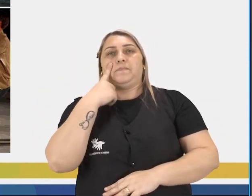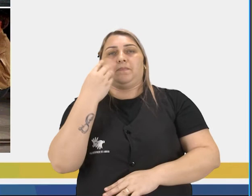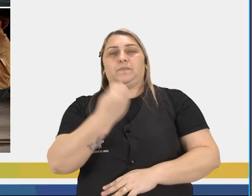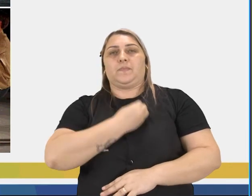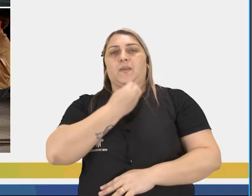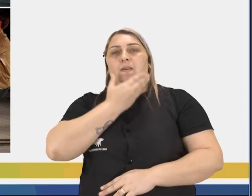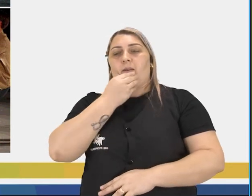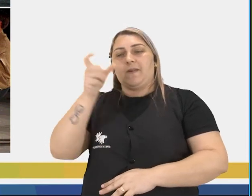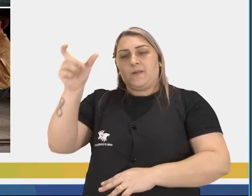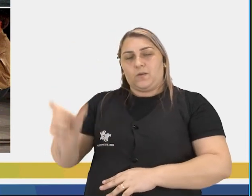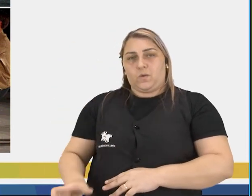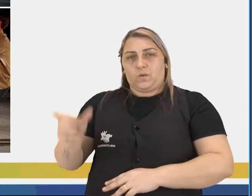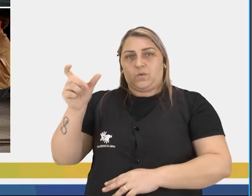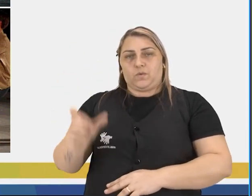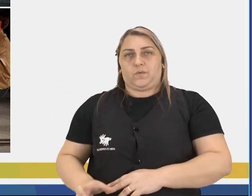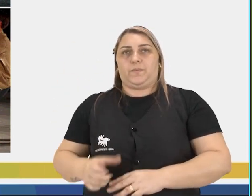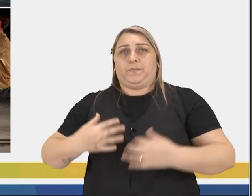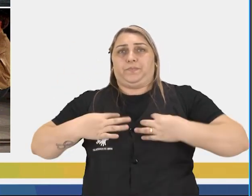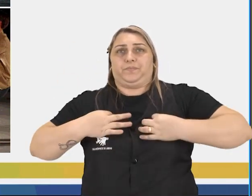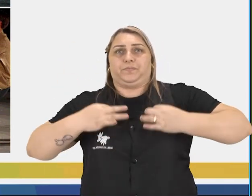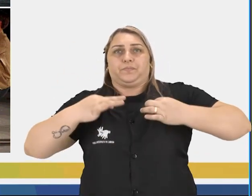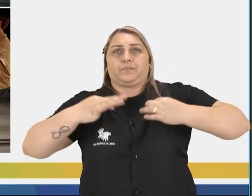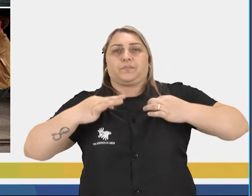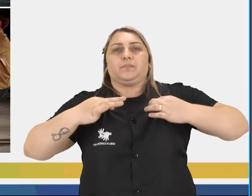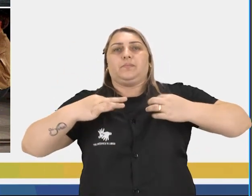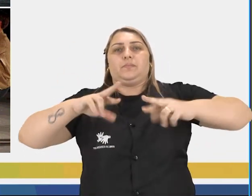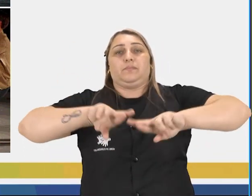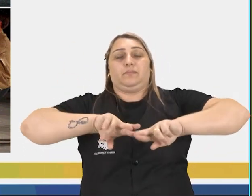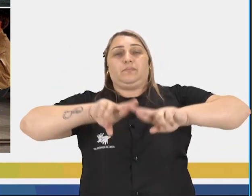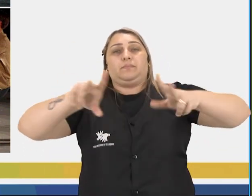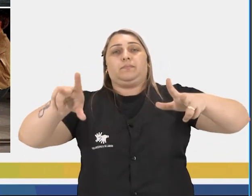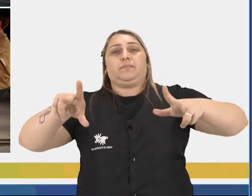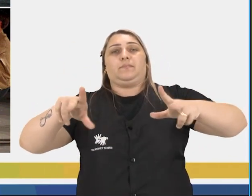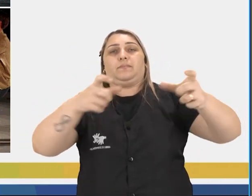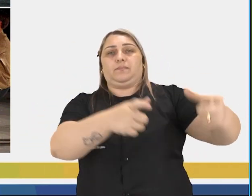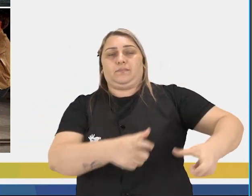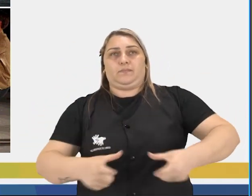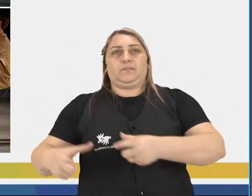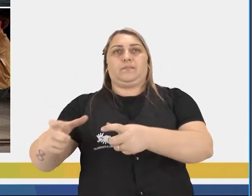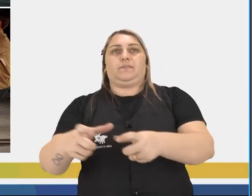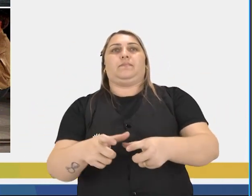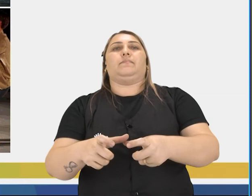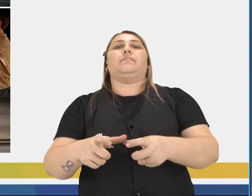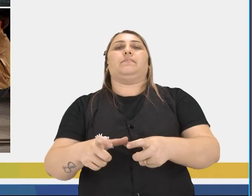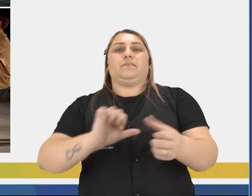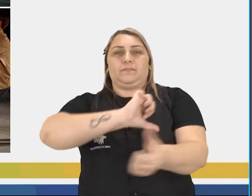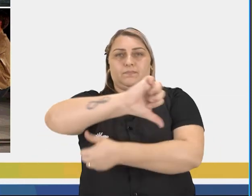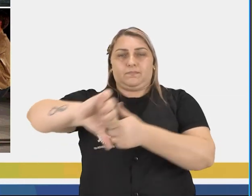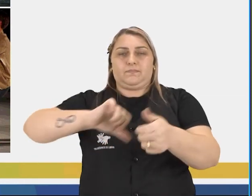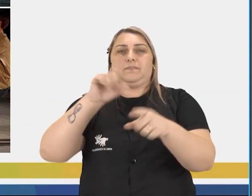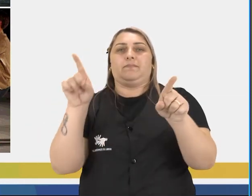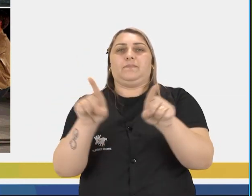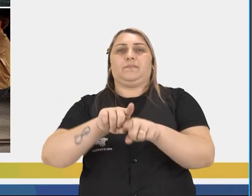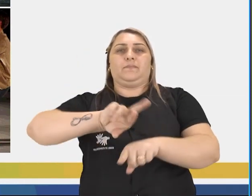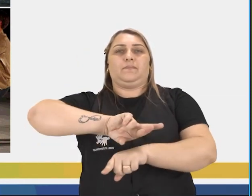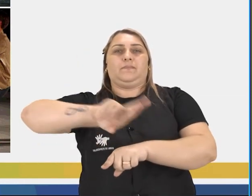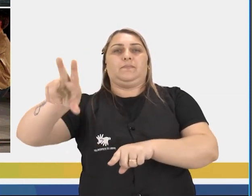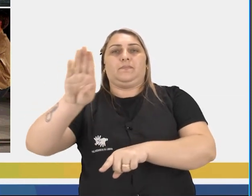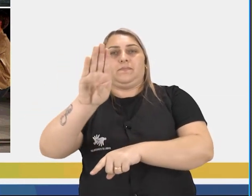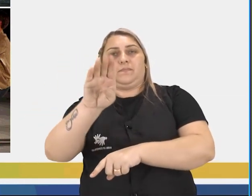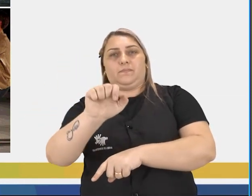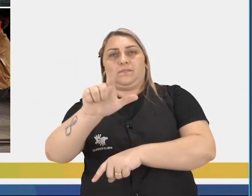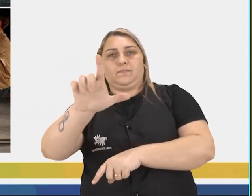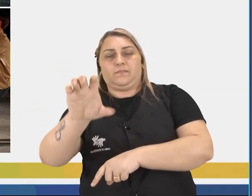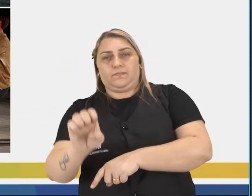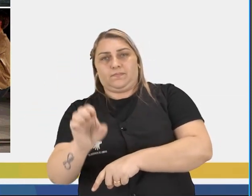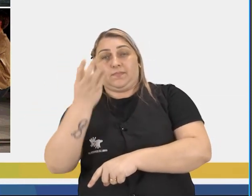mais evidente, figurinos mais desconstruídos e espaços cênicos também revolucionados. Diferente lá do balé clássico,